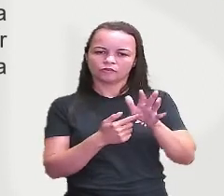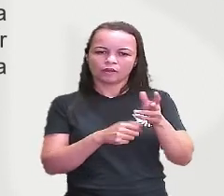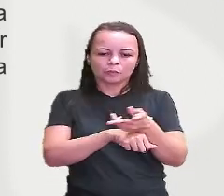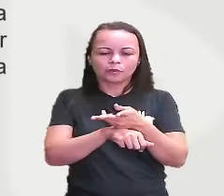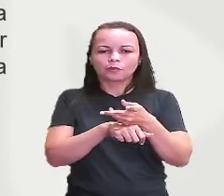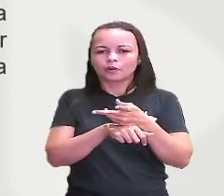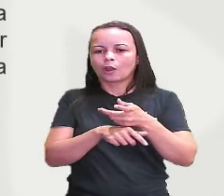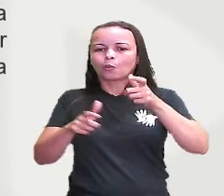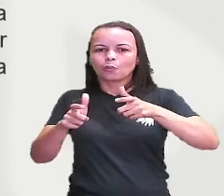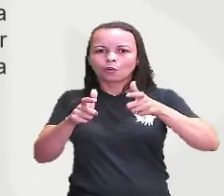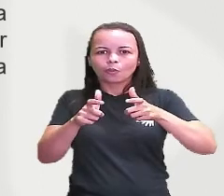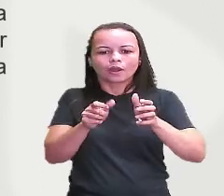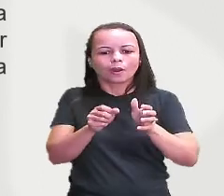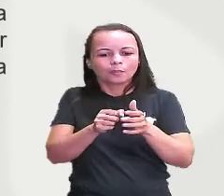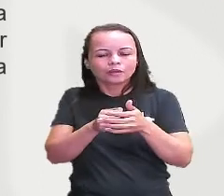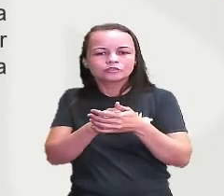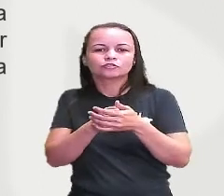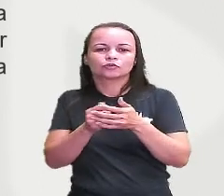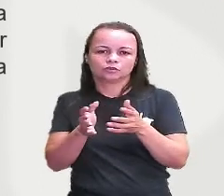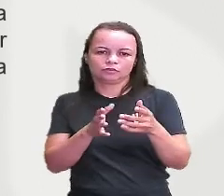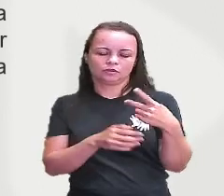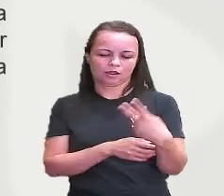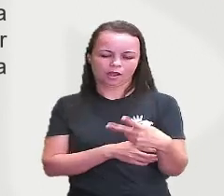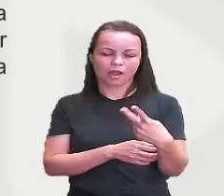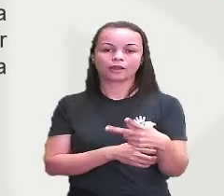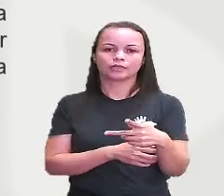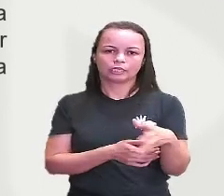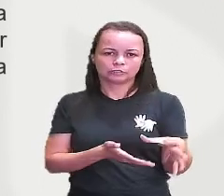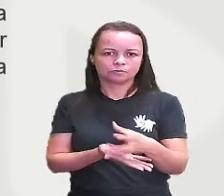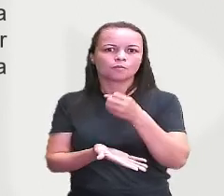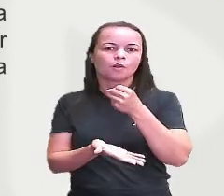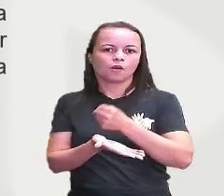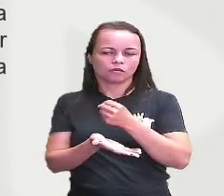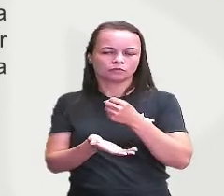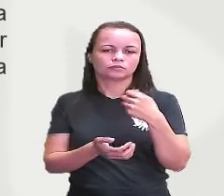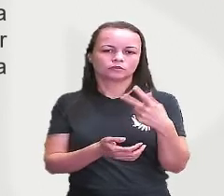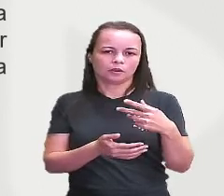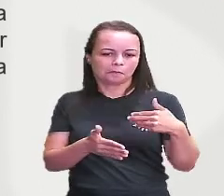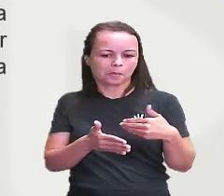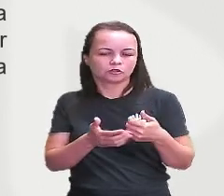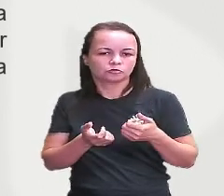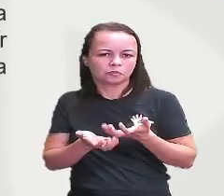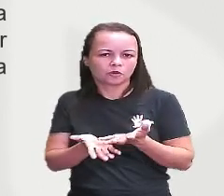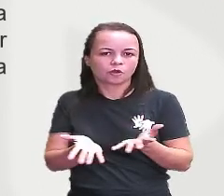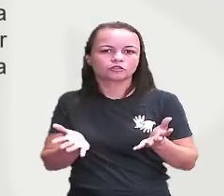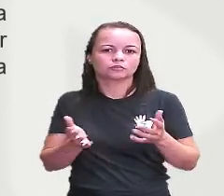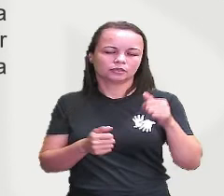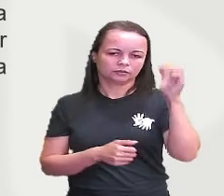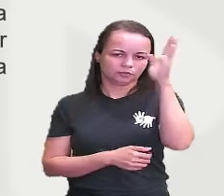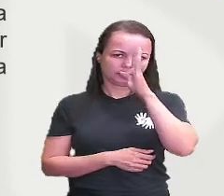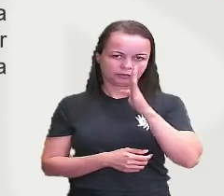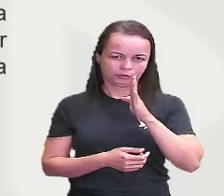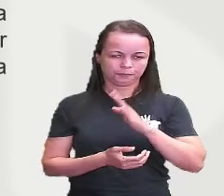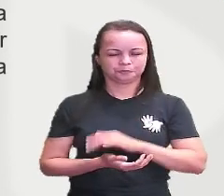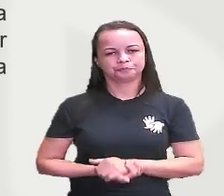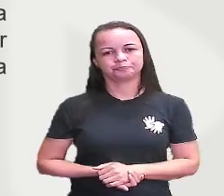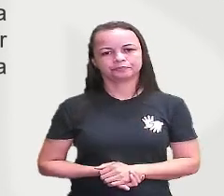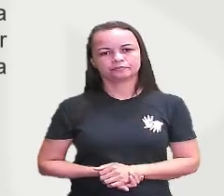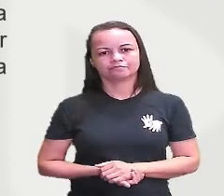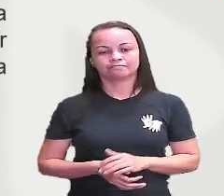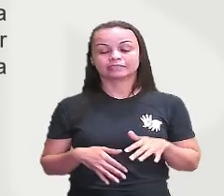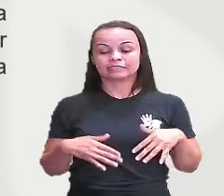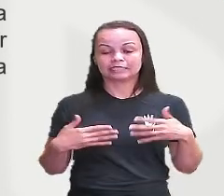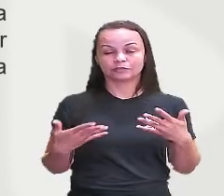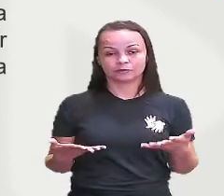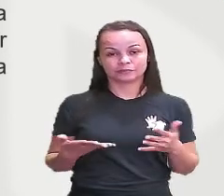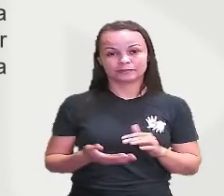aqui na sua mais importante colônia mais próspera também que é o Brasil e com isso pessoal